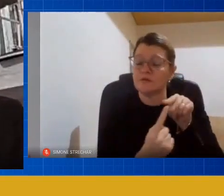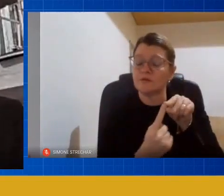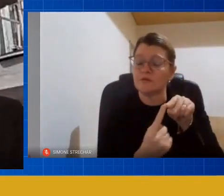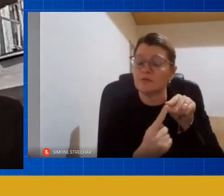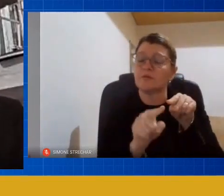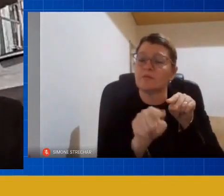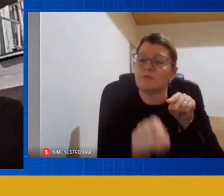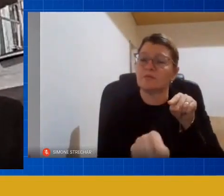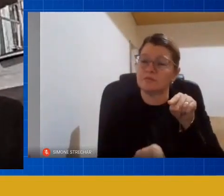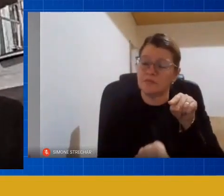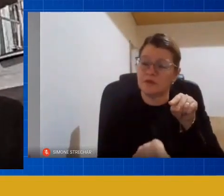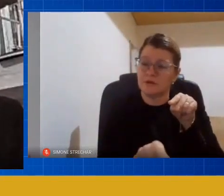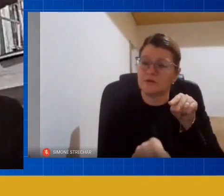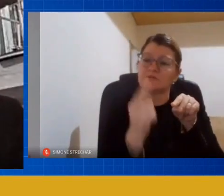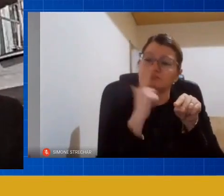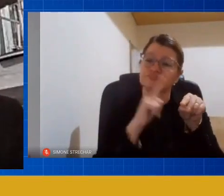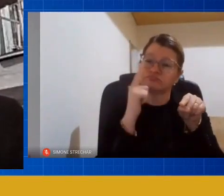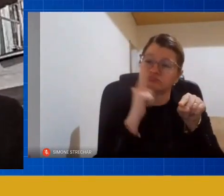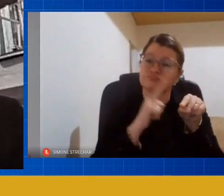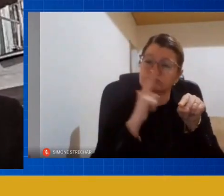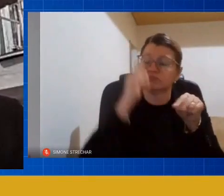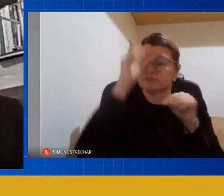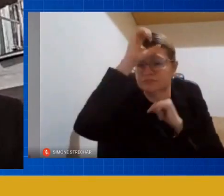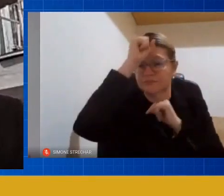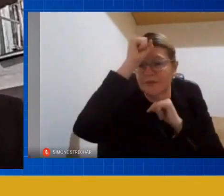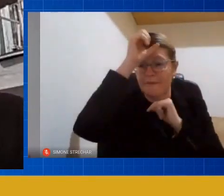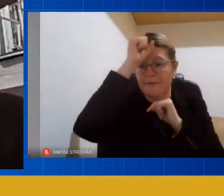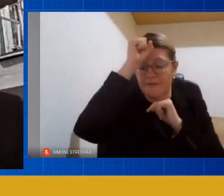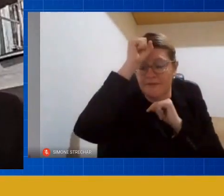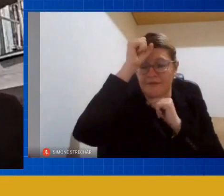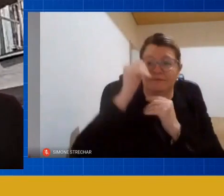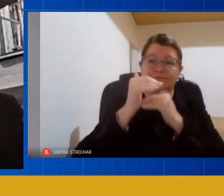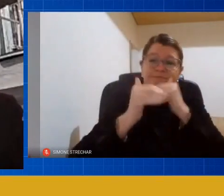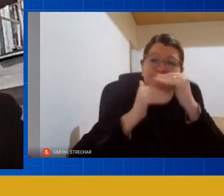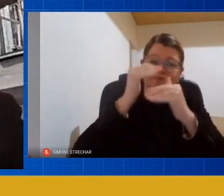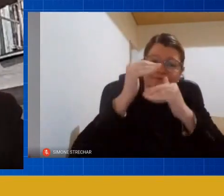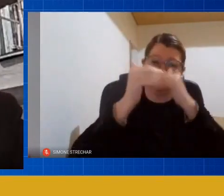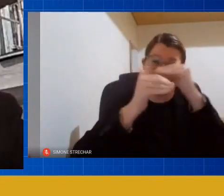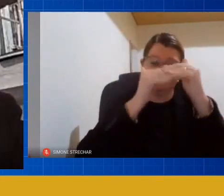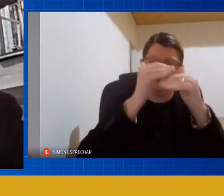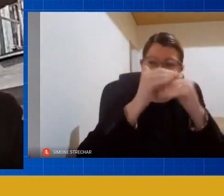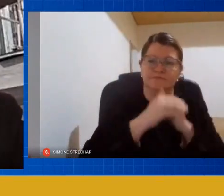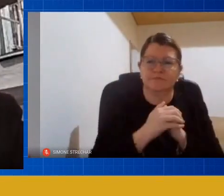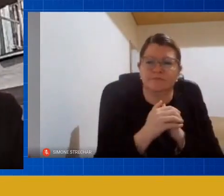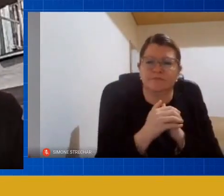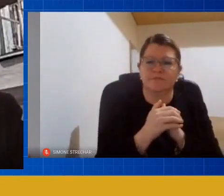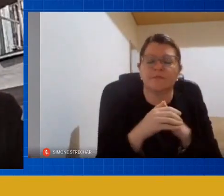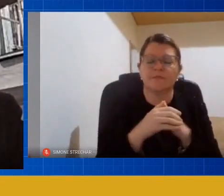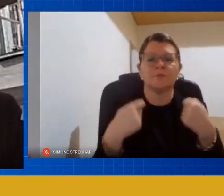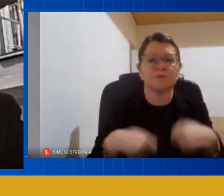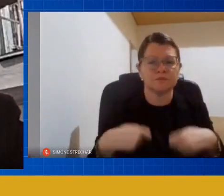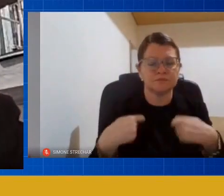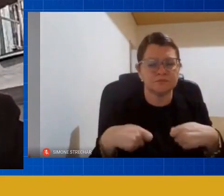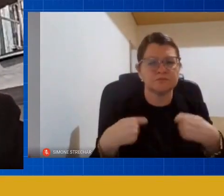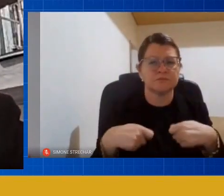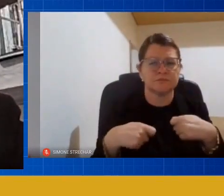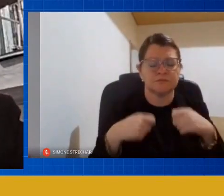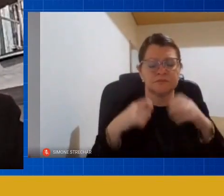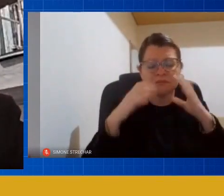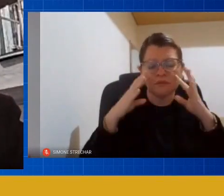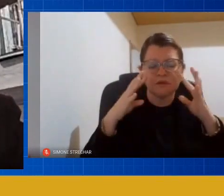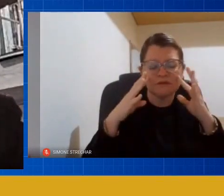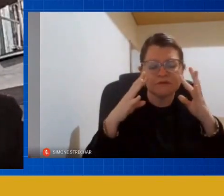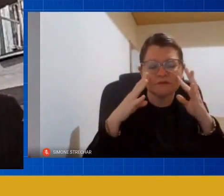garantido alguns direitos de aprendizagem e evolua nesse processo então o olhar atento no processo de avaliação da